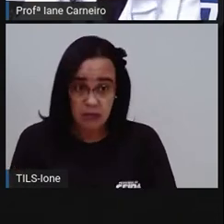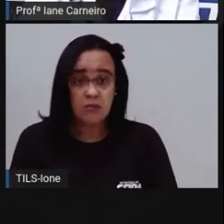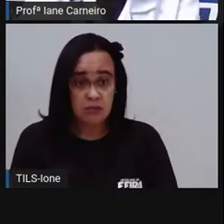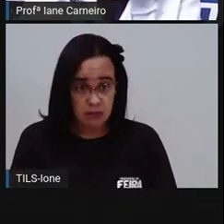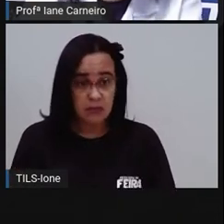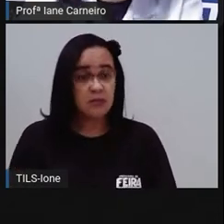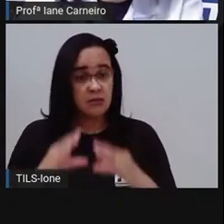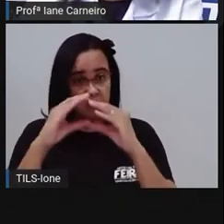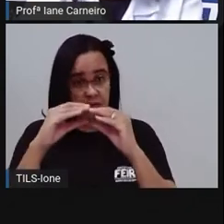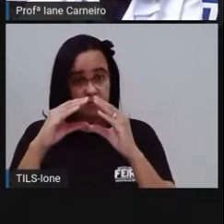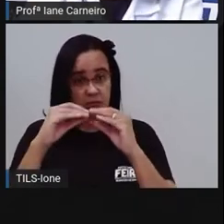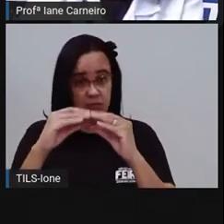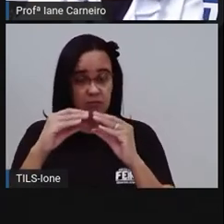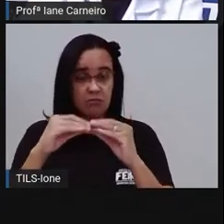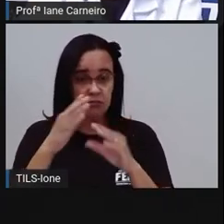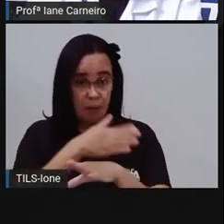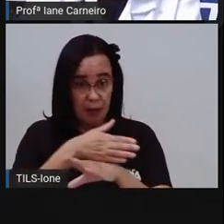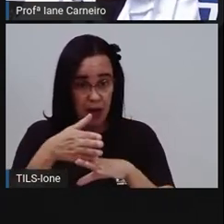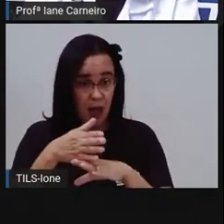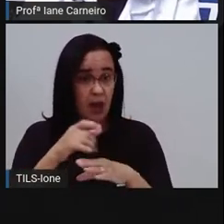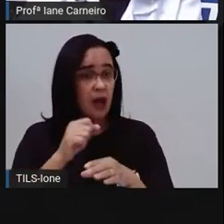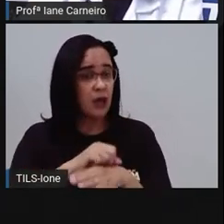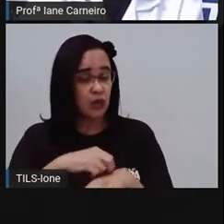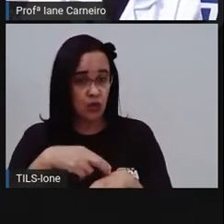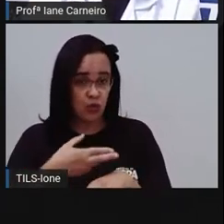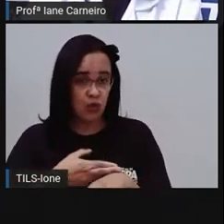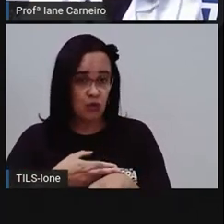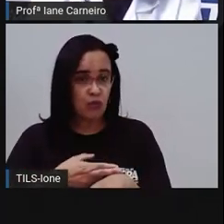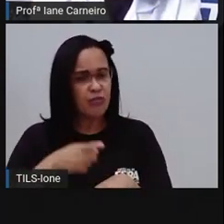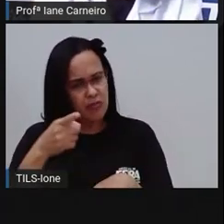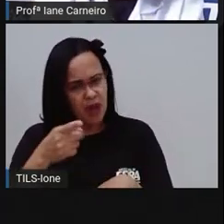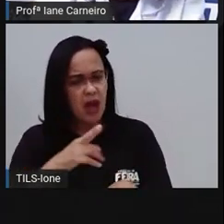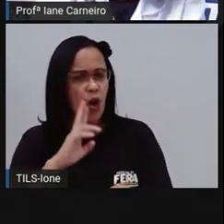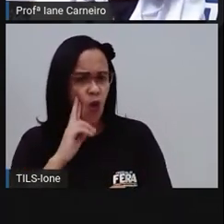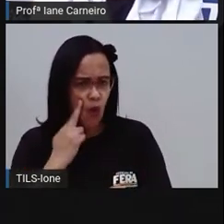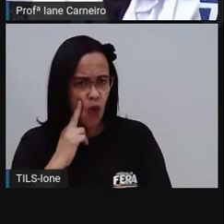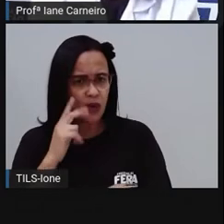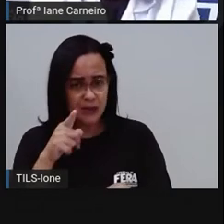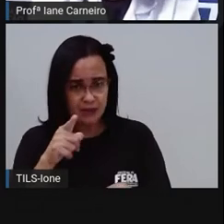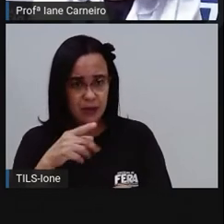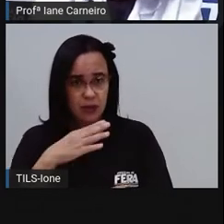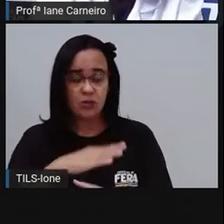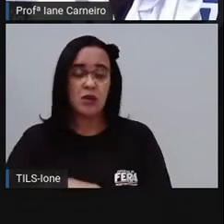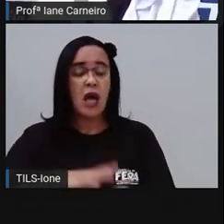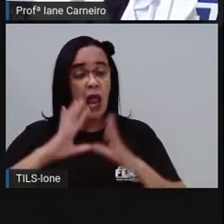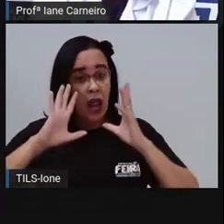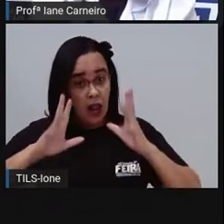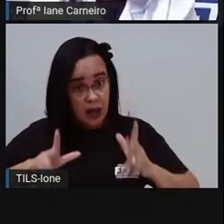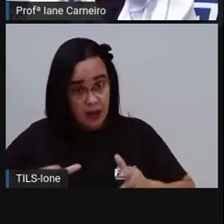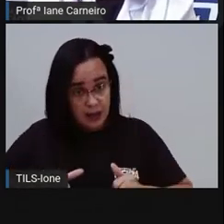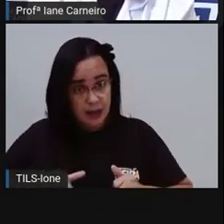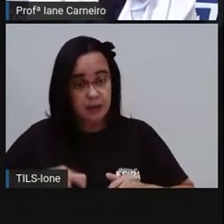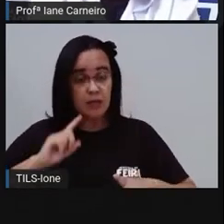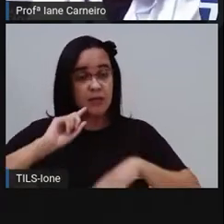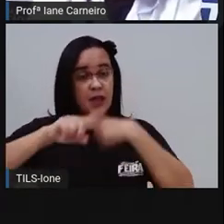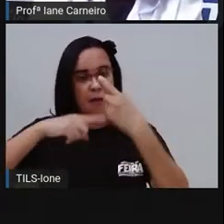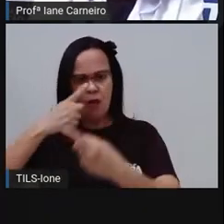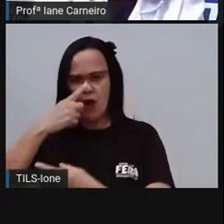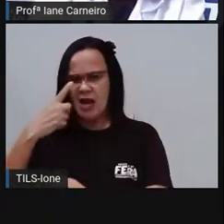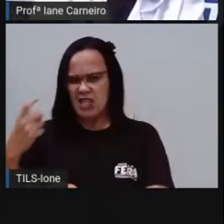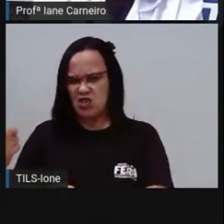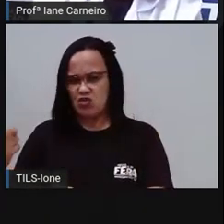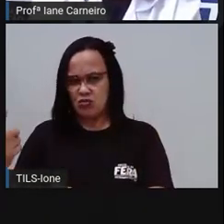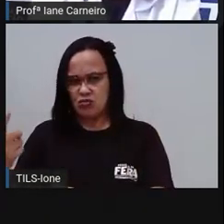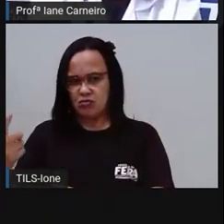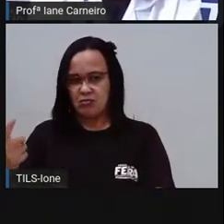algodão. Depois que a gente usou, que a gente limpou alguma parte do nosso corpo, a gente tem que jogar fora também, descartar ele.